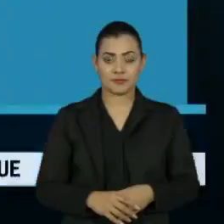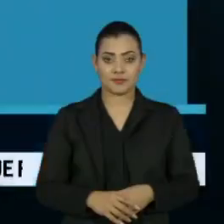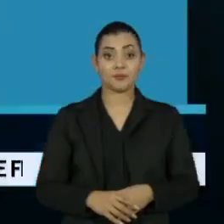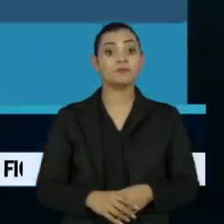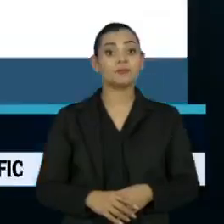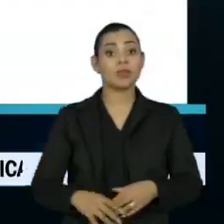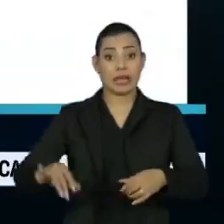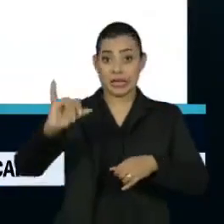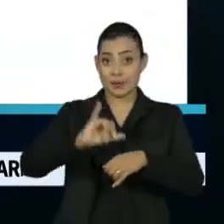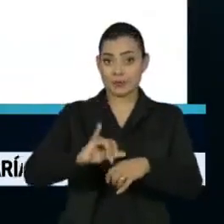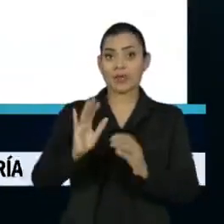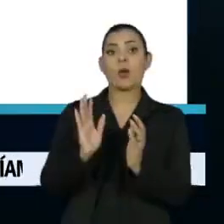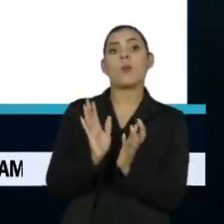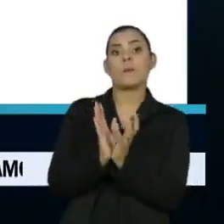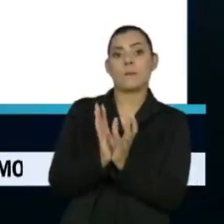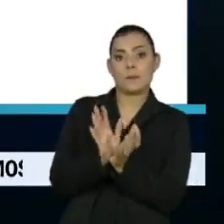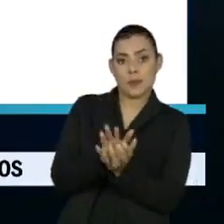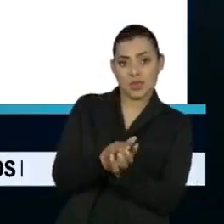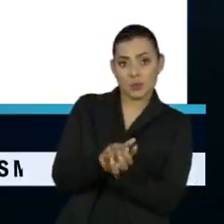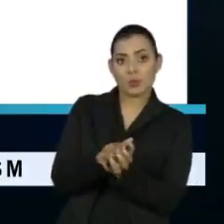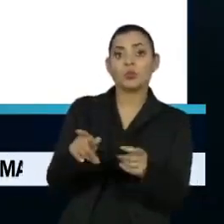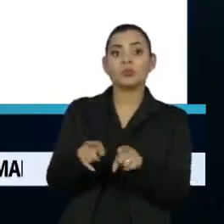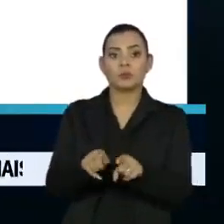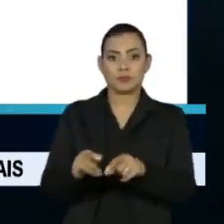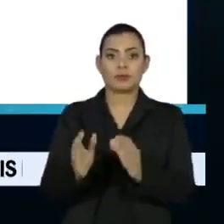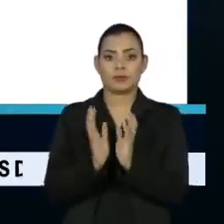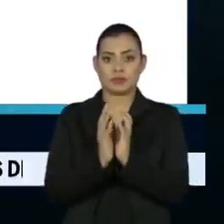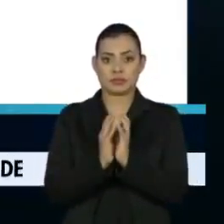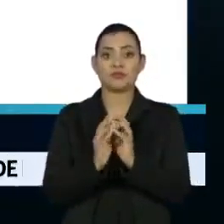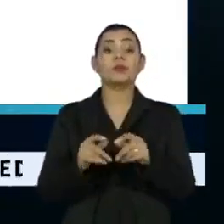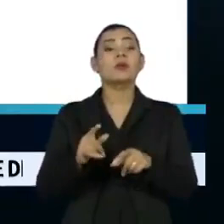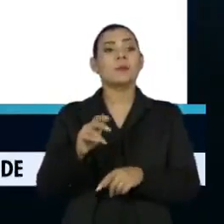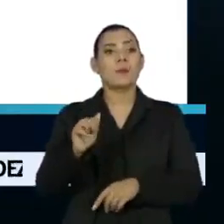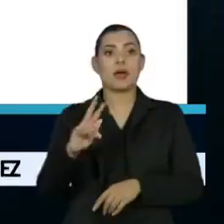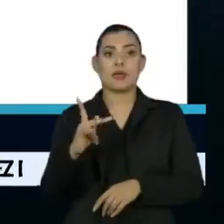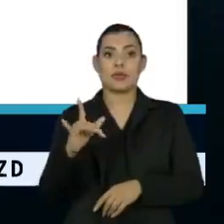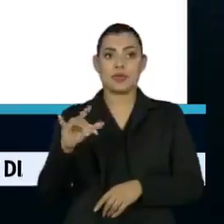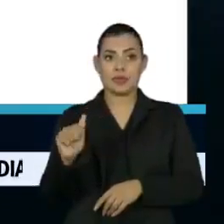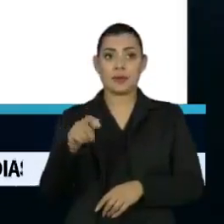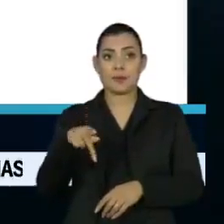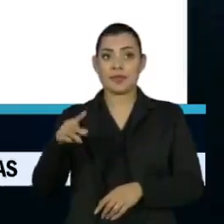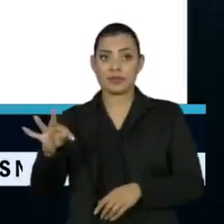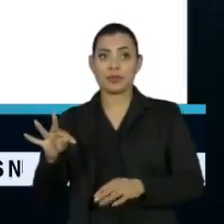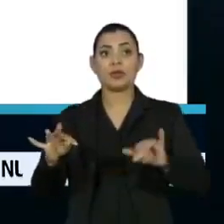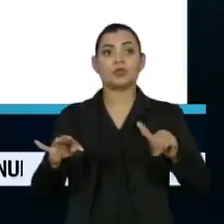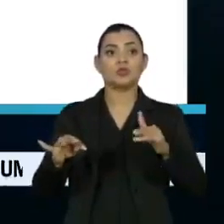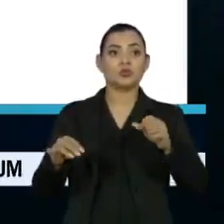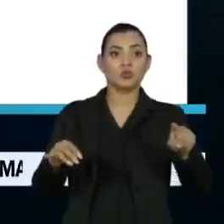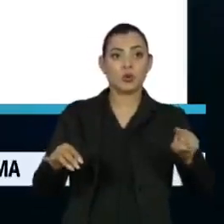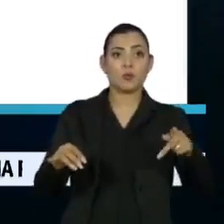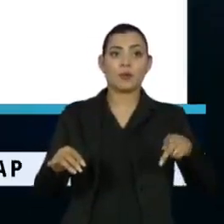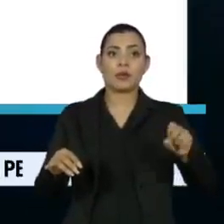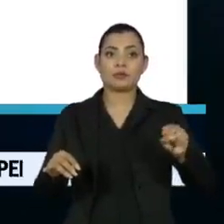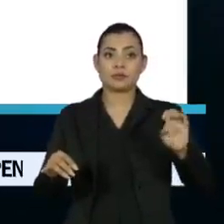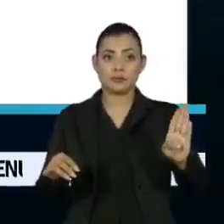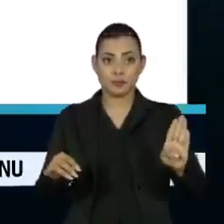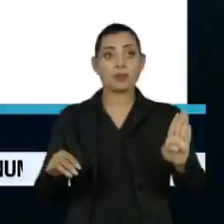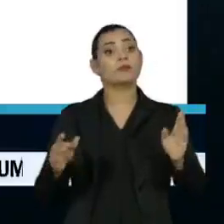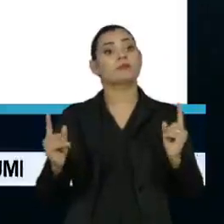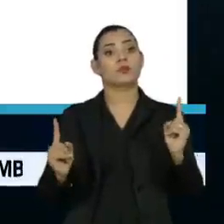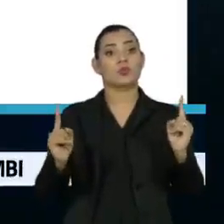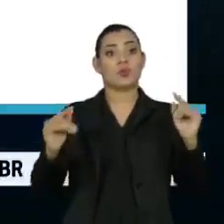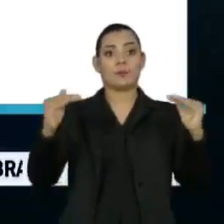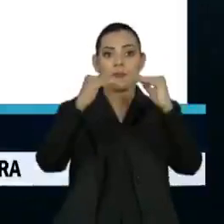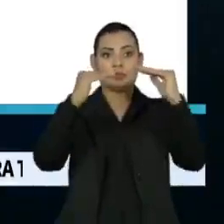Na capital pernambucana, o Ibope mostrou que os candidatos Marília Reis, do PT, e João Campos, do PSB, aparecem